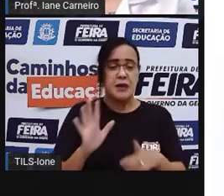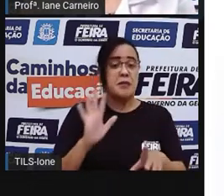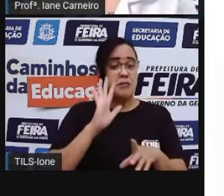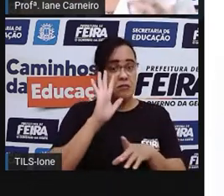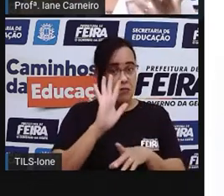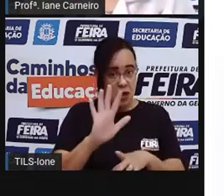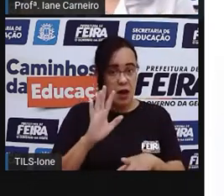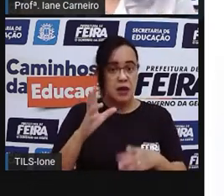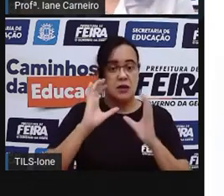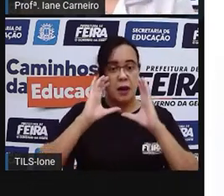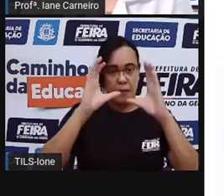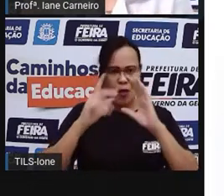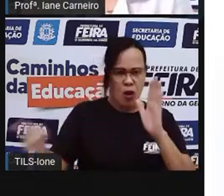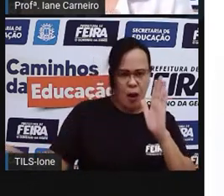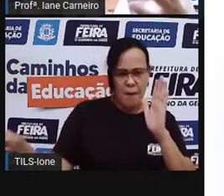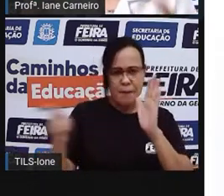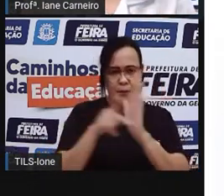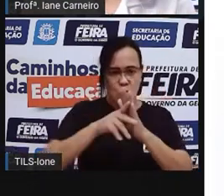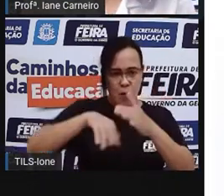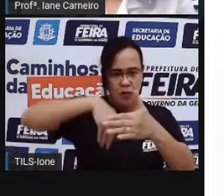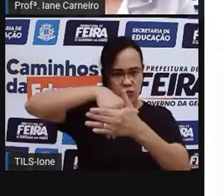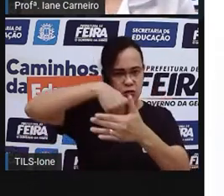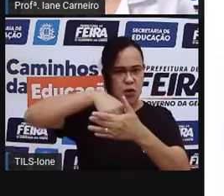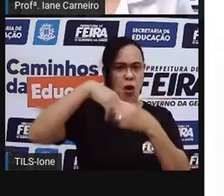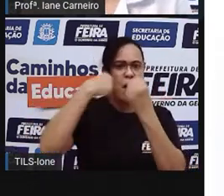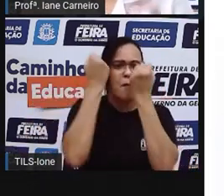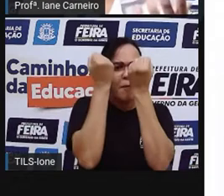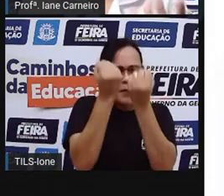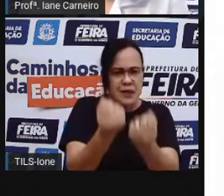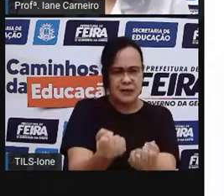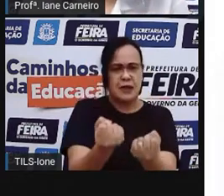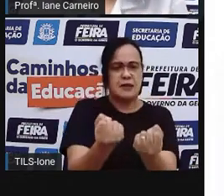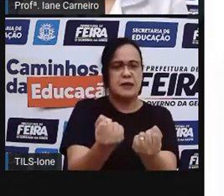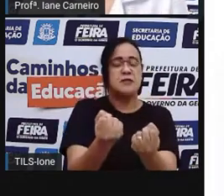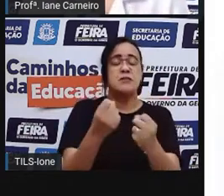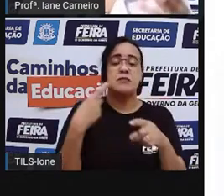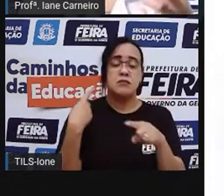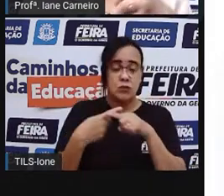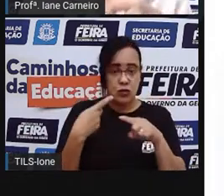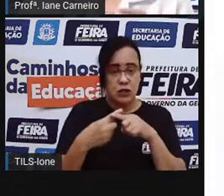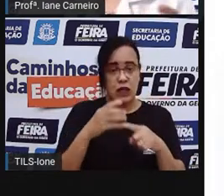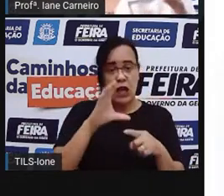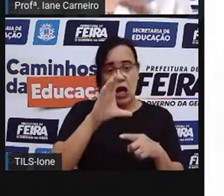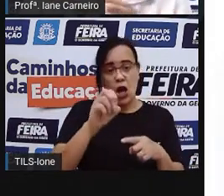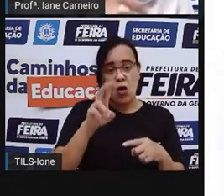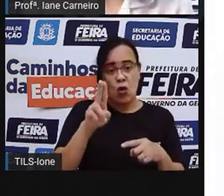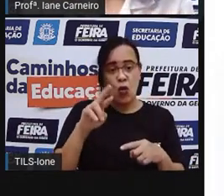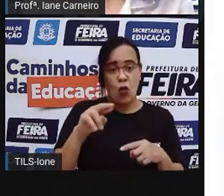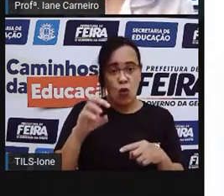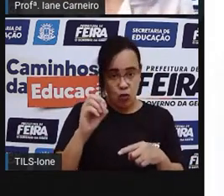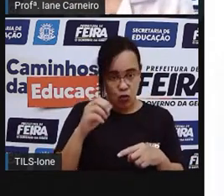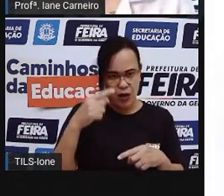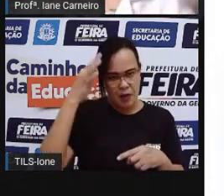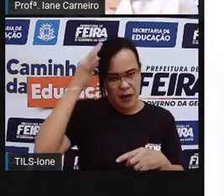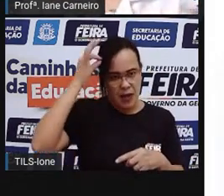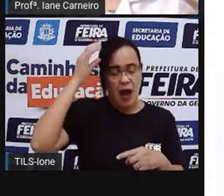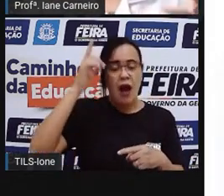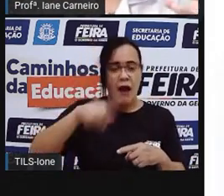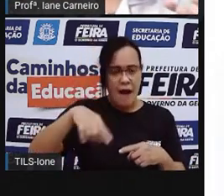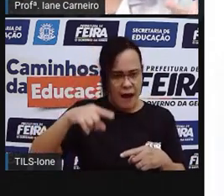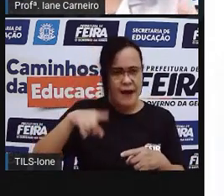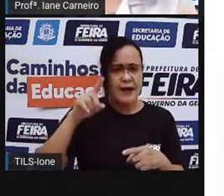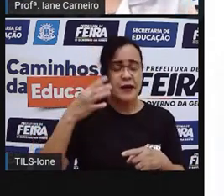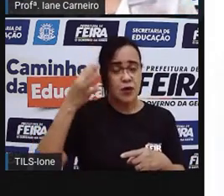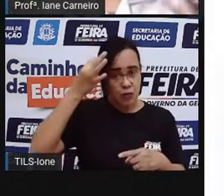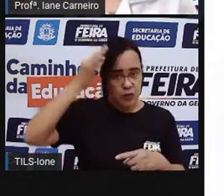futebol, que os jogadores usam, ela é bem mais pesada, né? Então, ela tem de couro, dentro dela, né? É colocado lá e ela fica